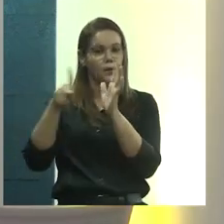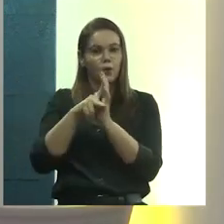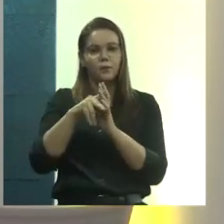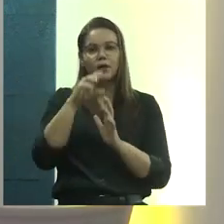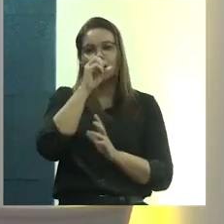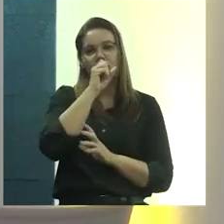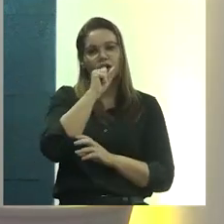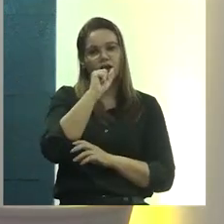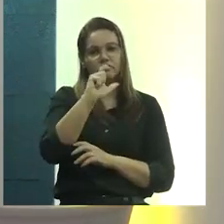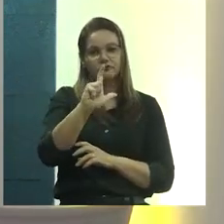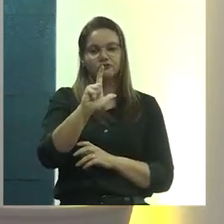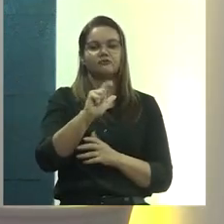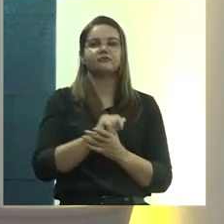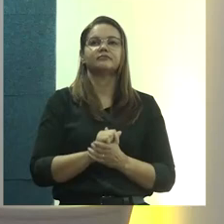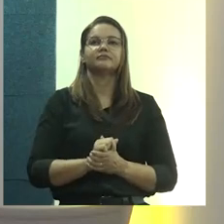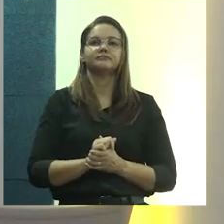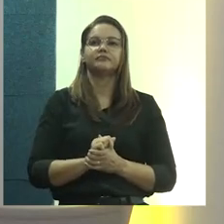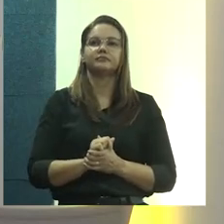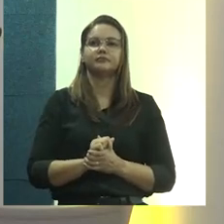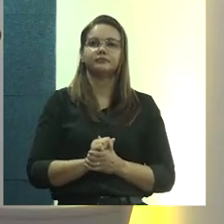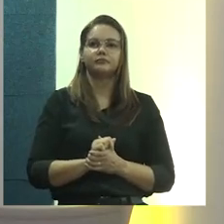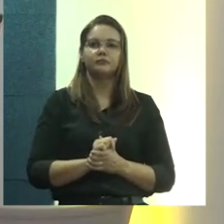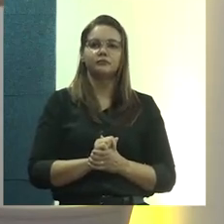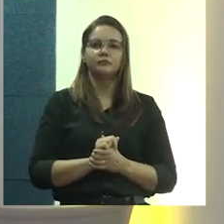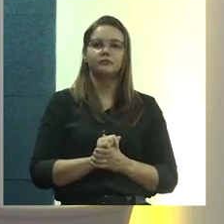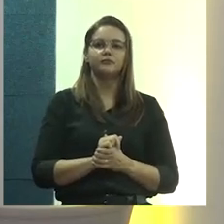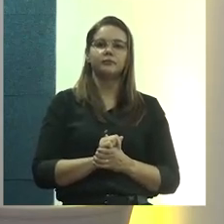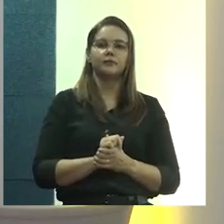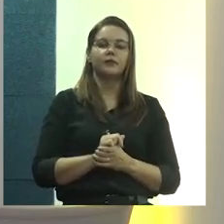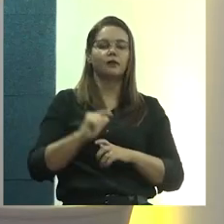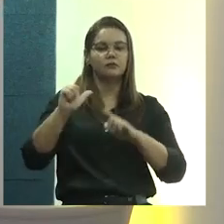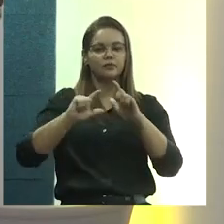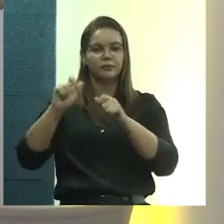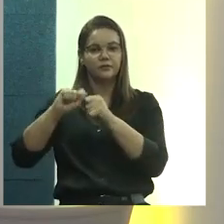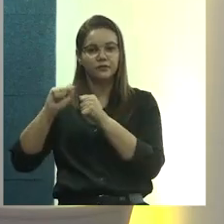Aqui, então, a gente tem todo o trabalho que foi realizado com a comunidade.